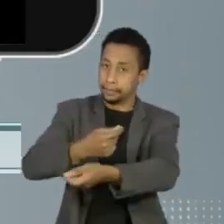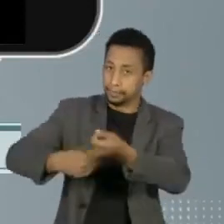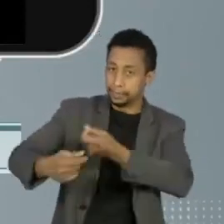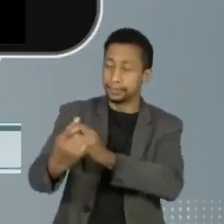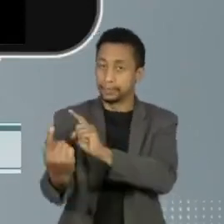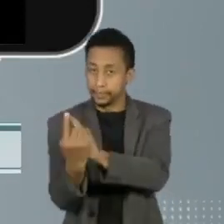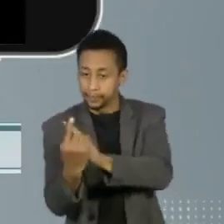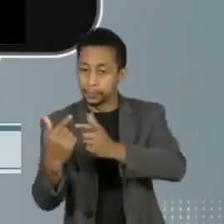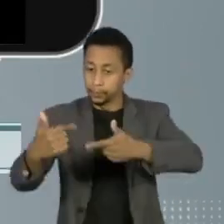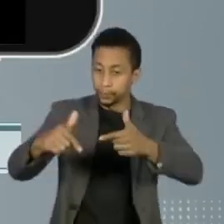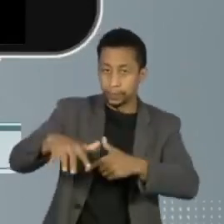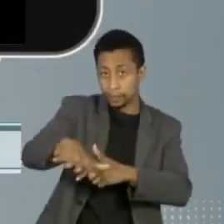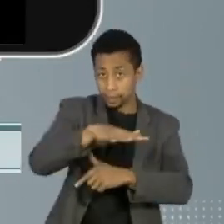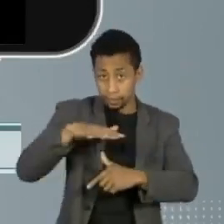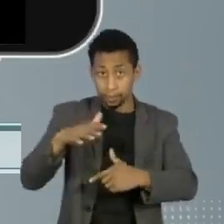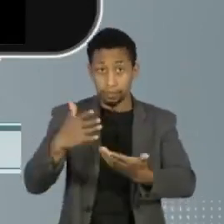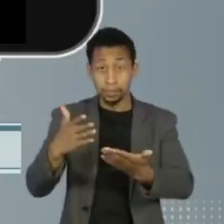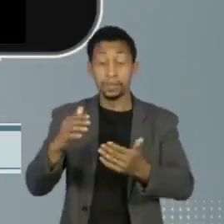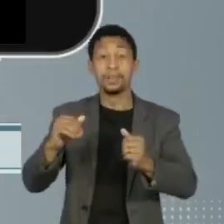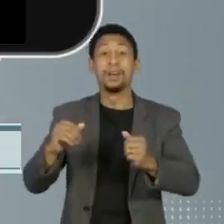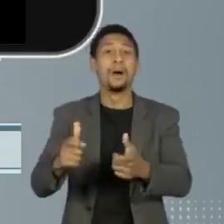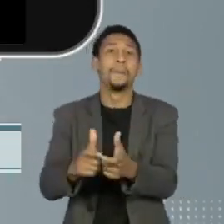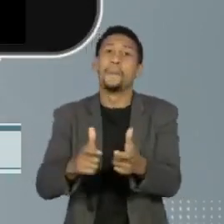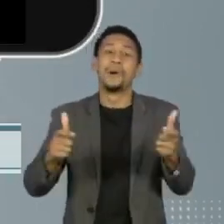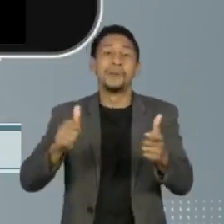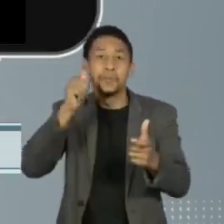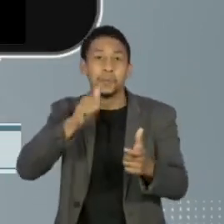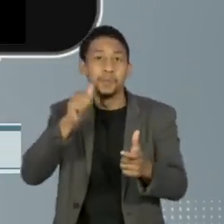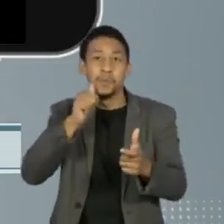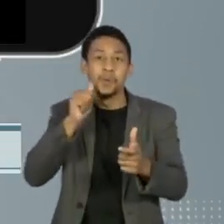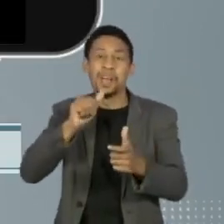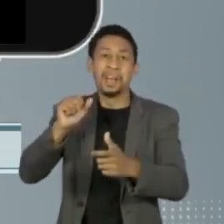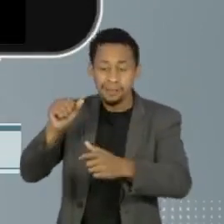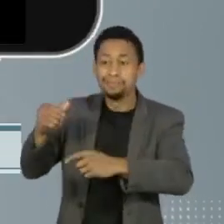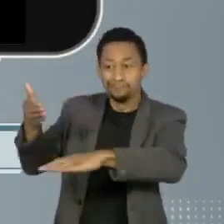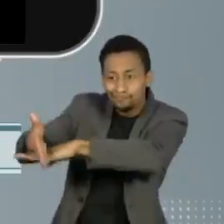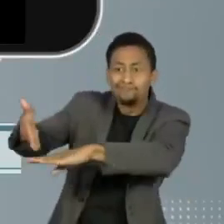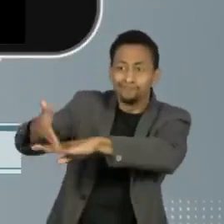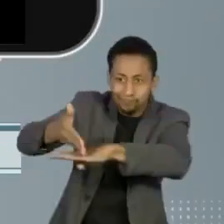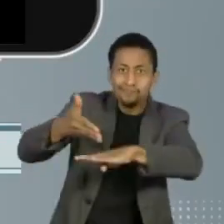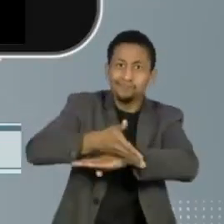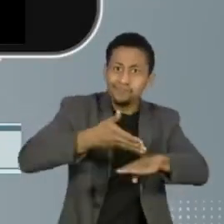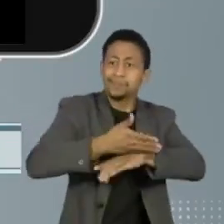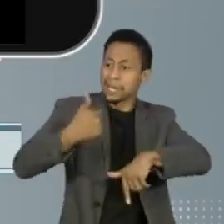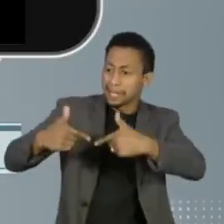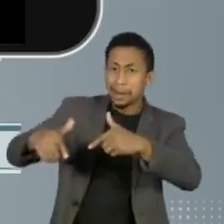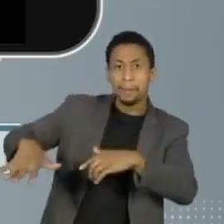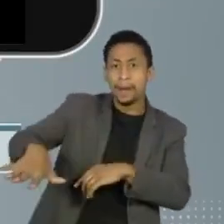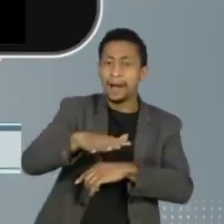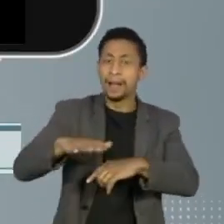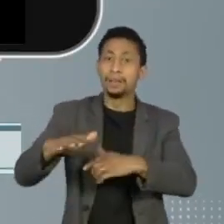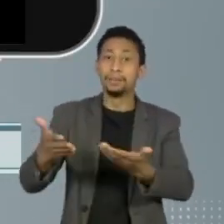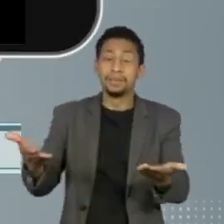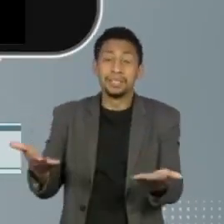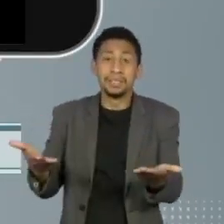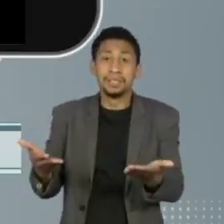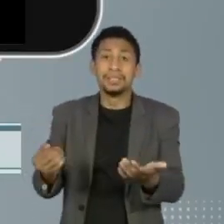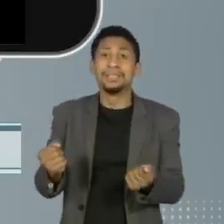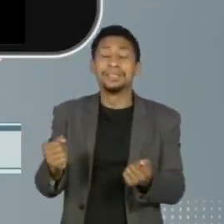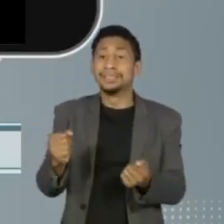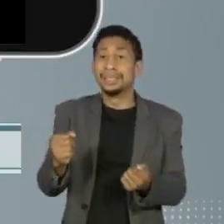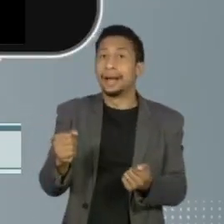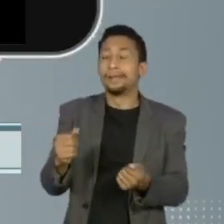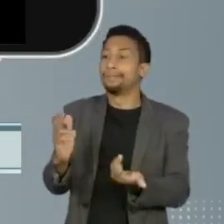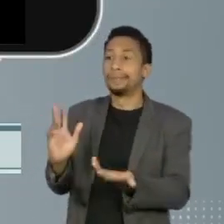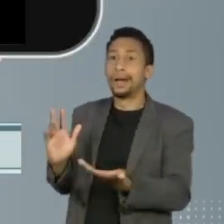serviços, setores no qual as mulheres têm maior participação no mercado de trabalho. Muitas vezes ocupam